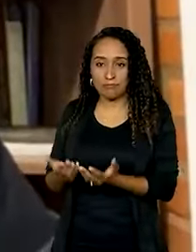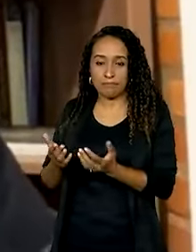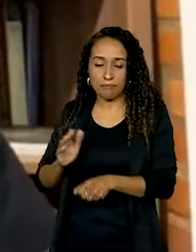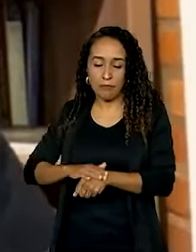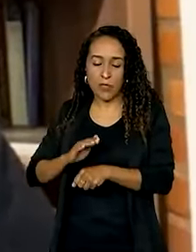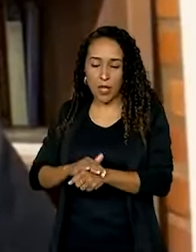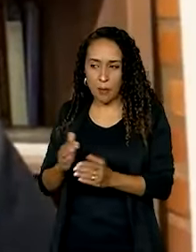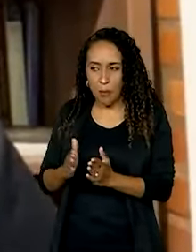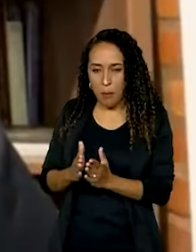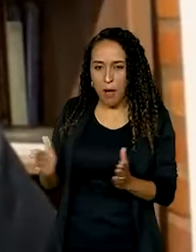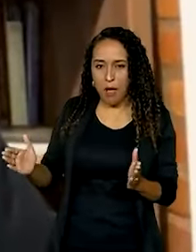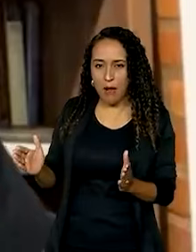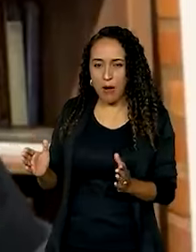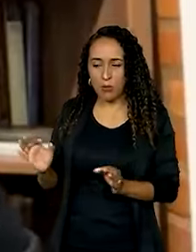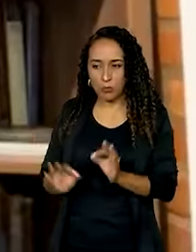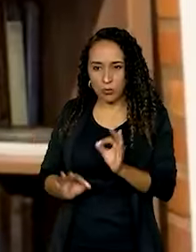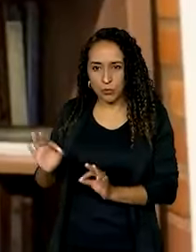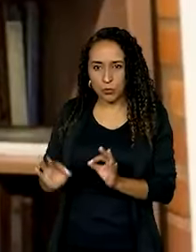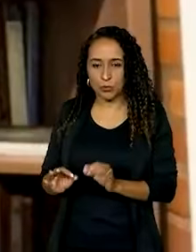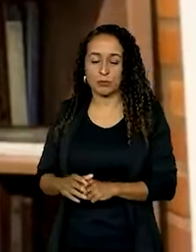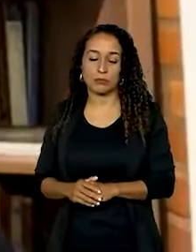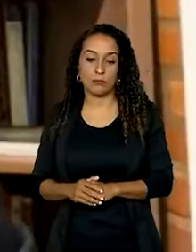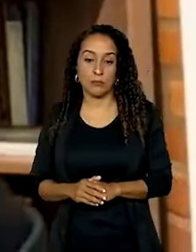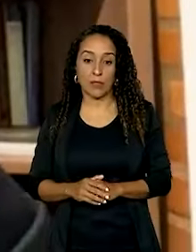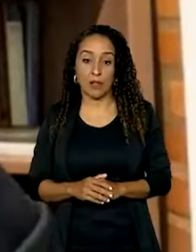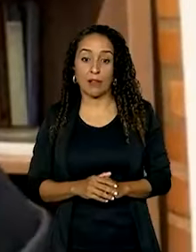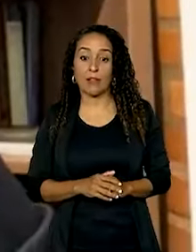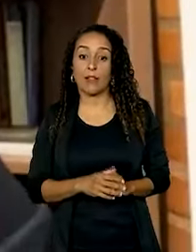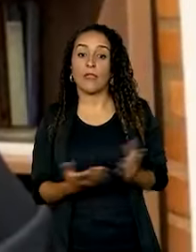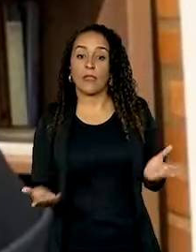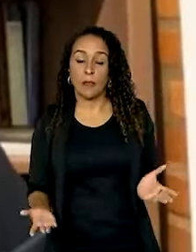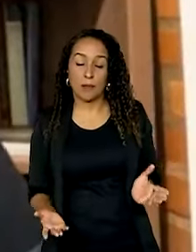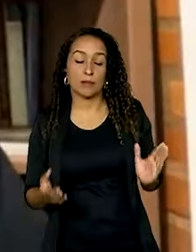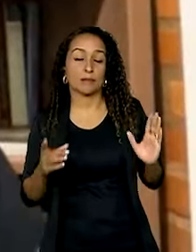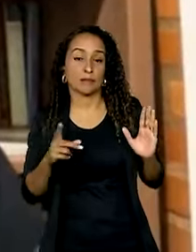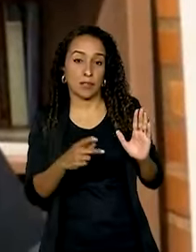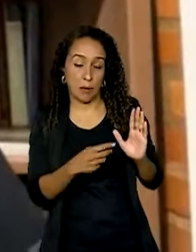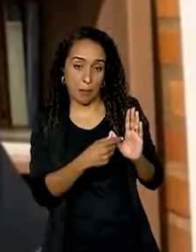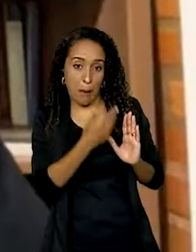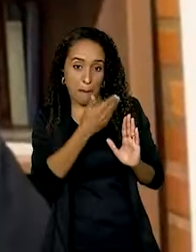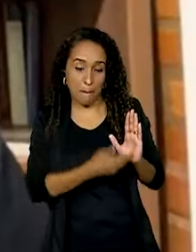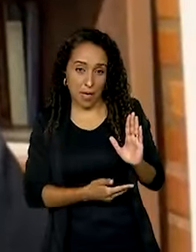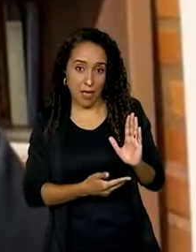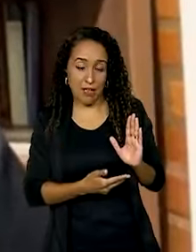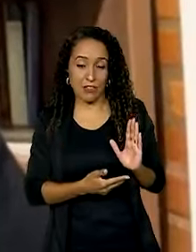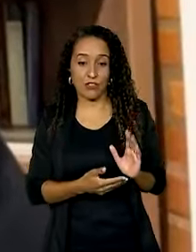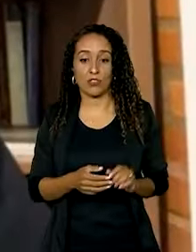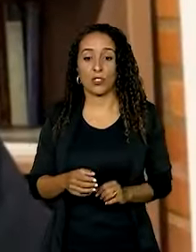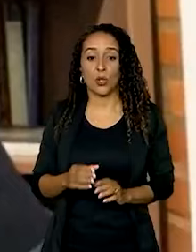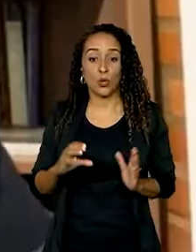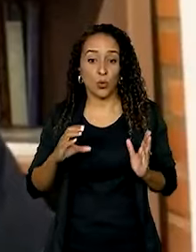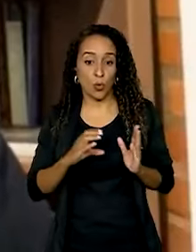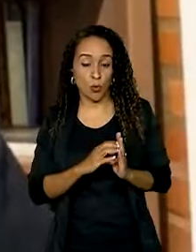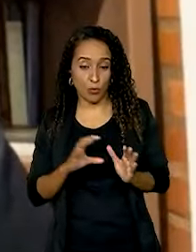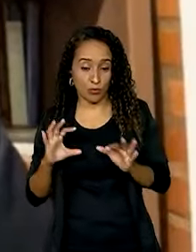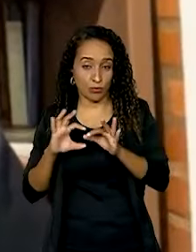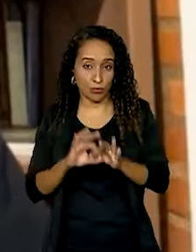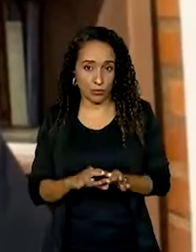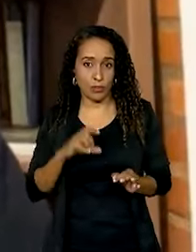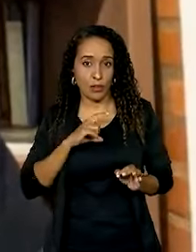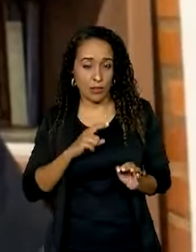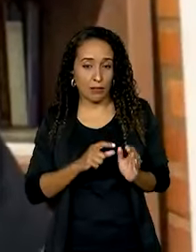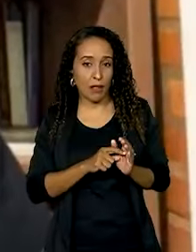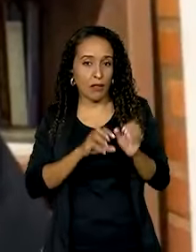maior para a preparação. Então, na página do concurso nacional unificado, existe o guia referencial para concurso.